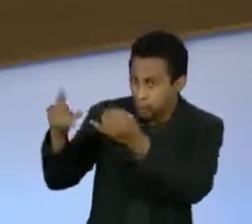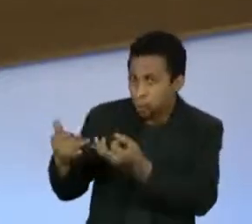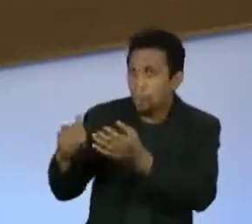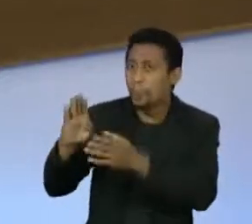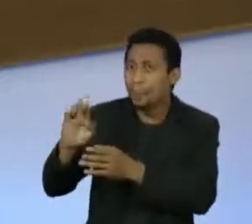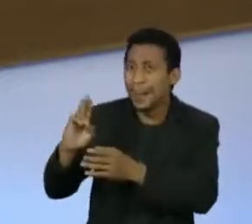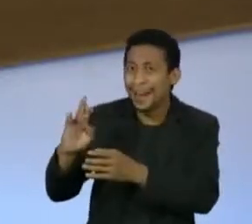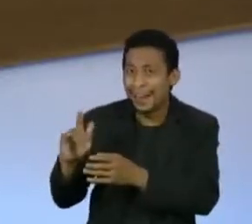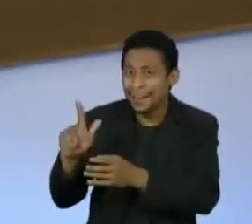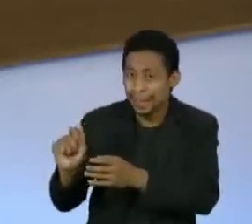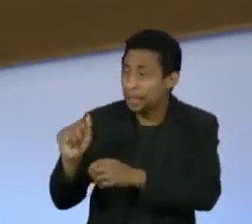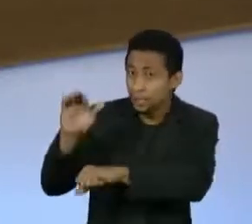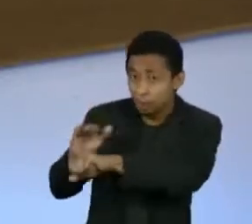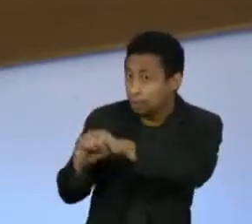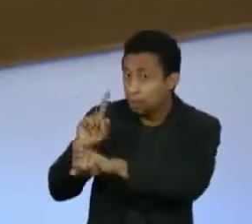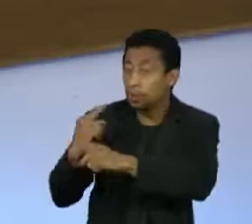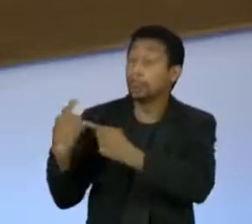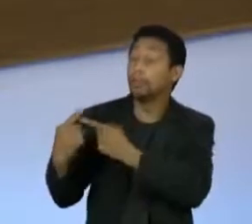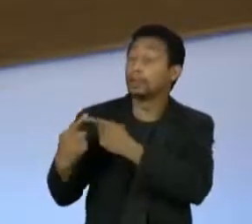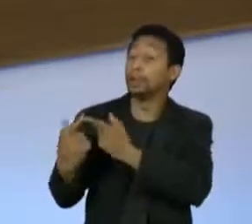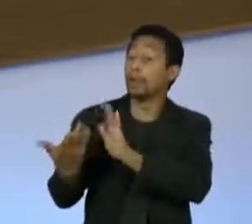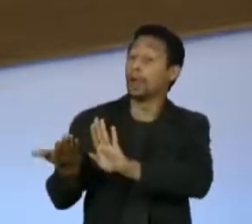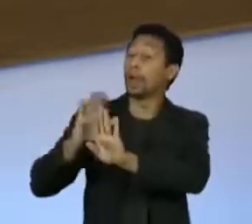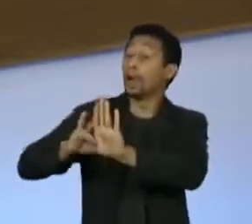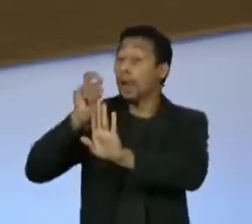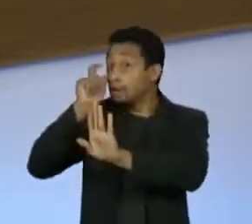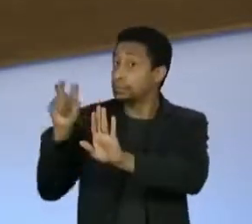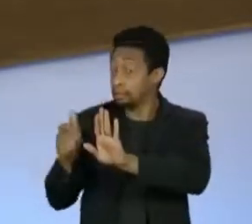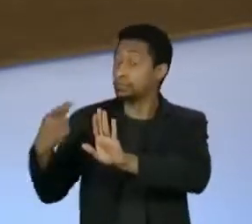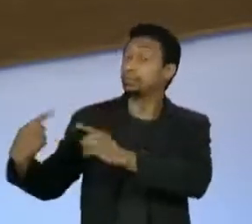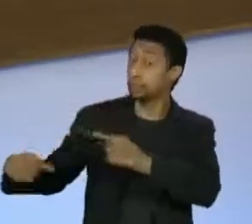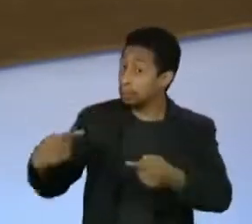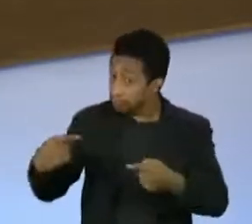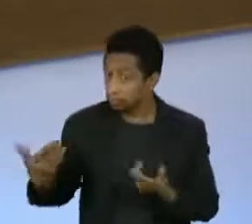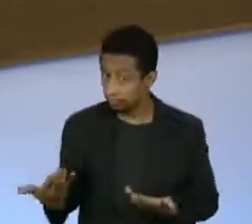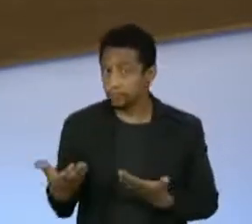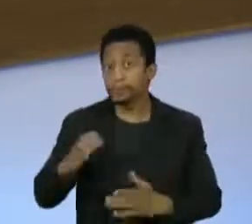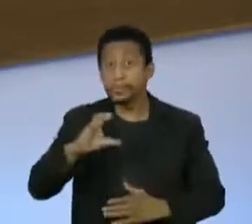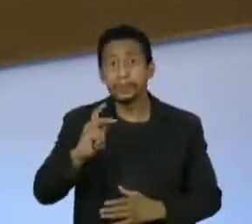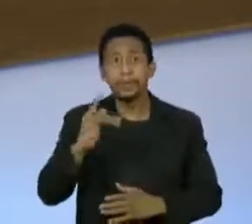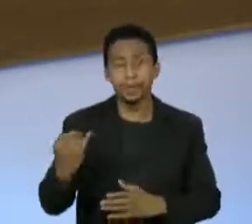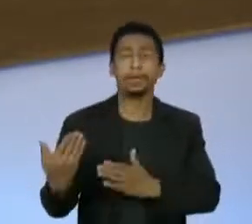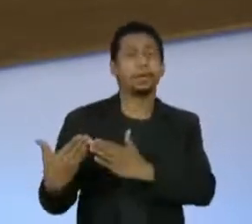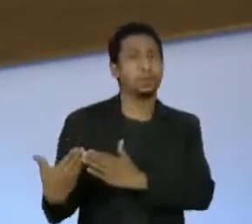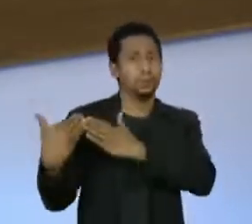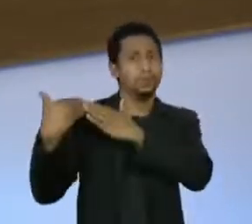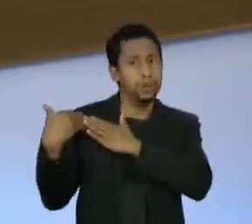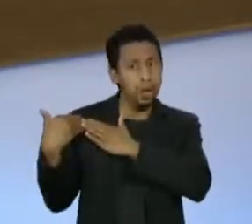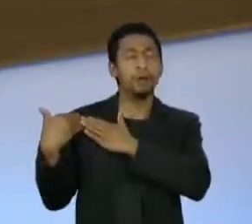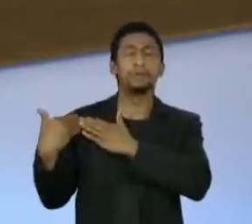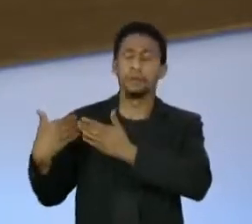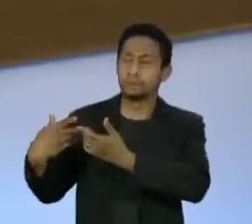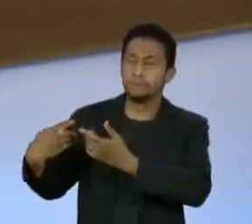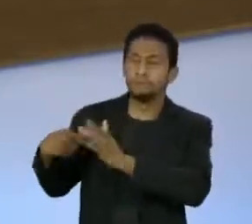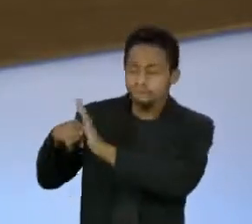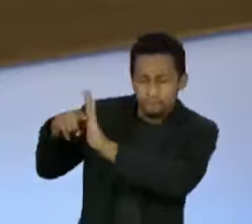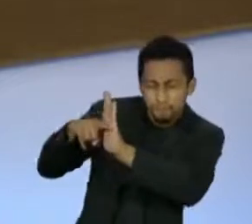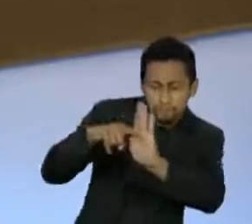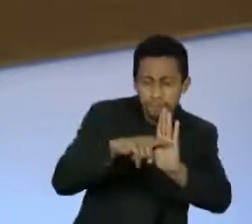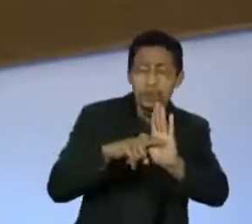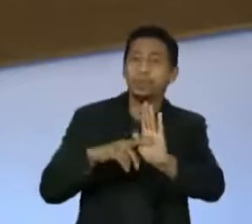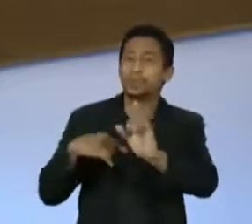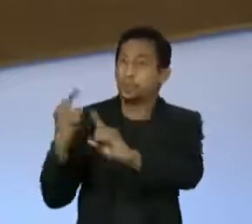que não foi convocado por uma decisão, inclusive, que foi política. A gente teve uma CPI que evidenciou um papel dos militares durante a pandemia